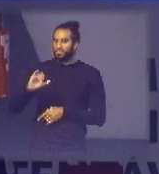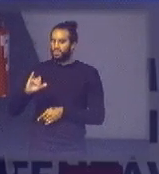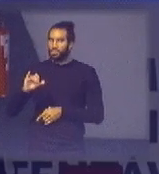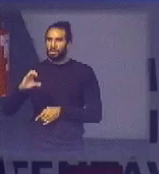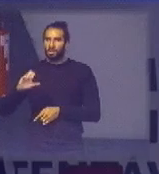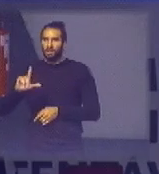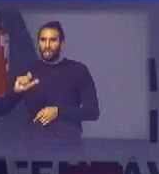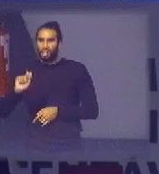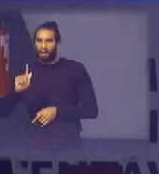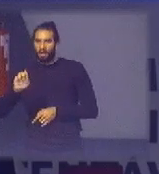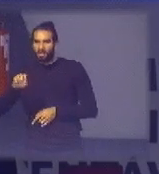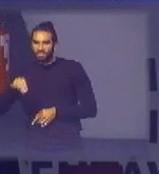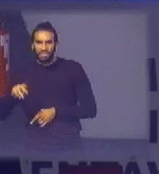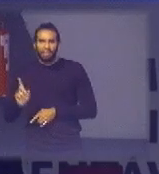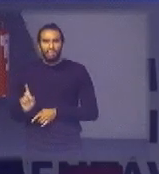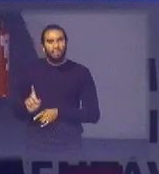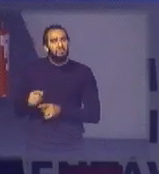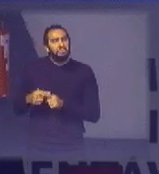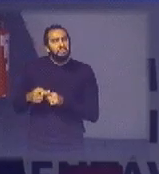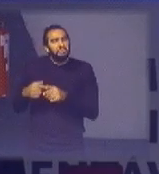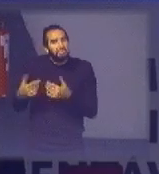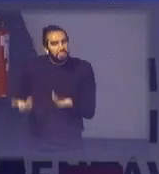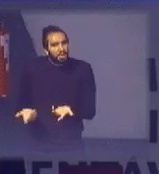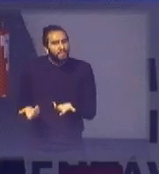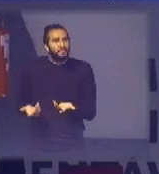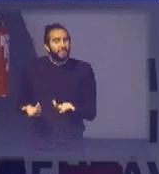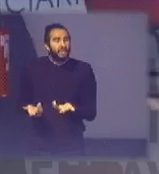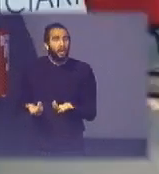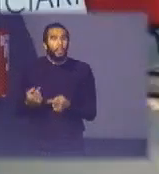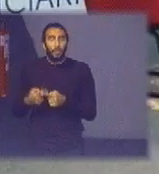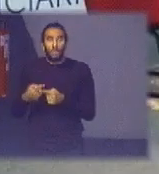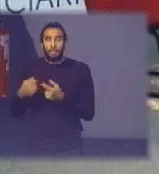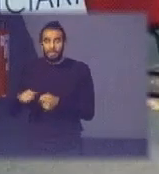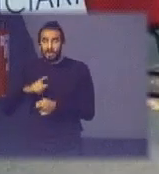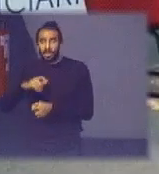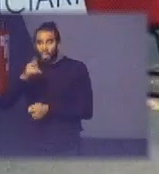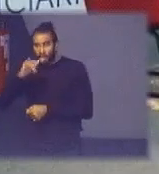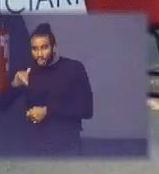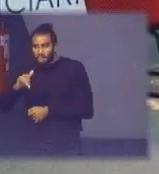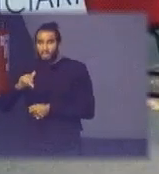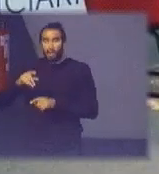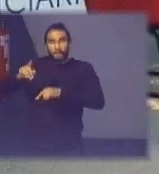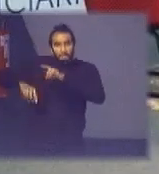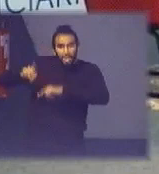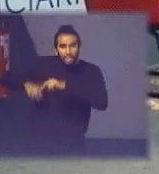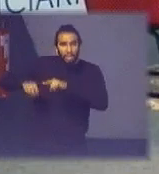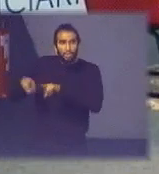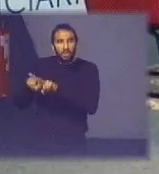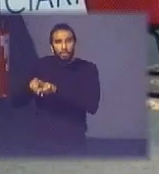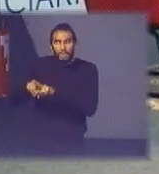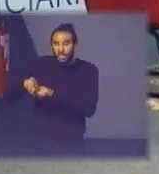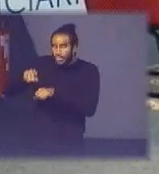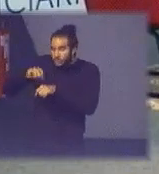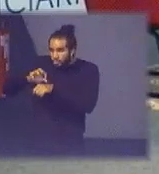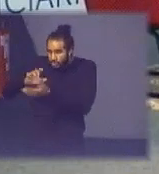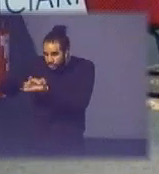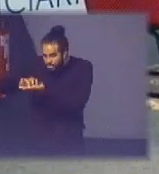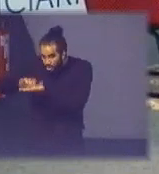reciclagem é muito que é automático porque a reciclagem demanda energia material logística que foi amplamente falado aqui